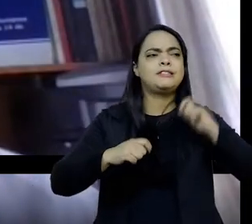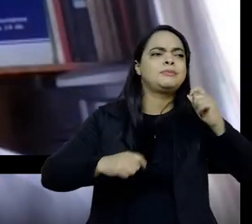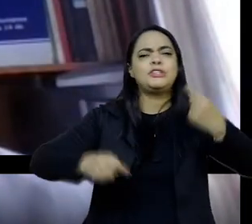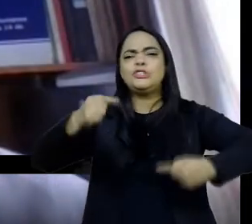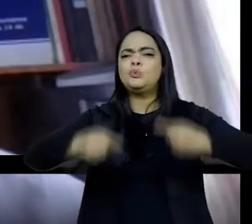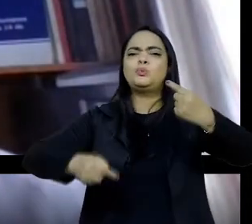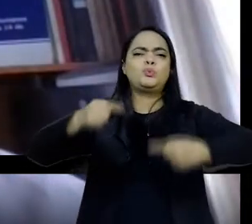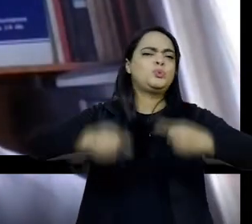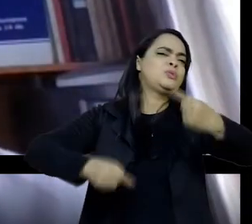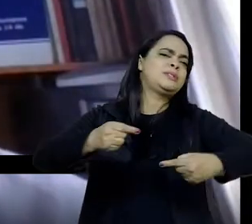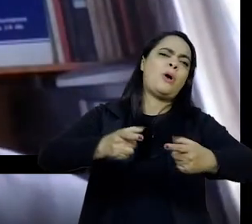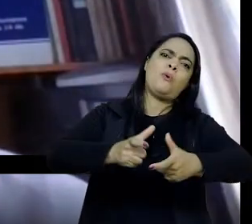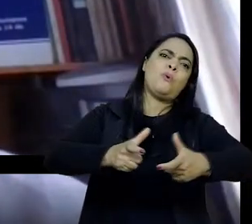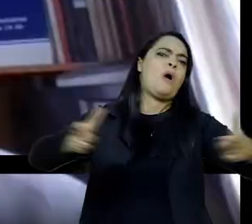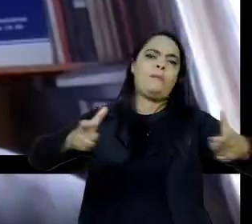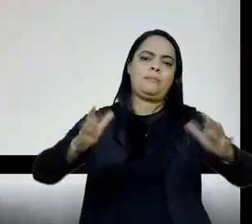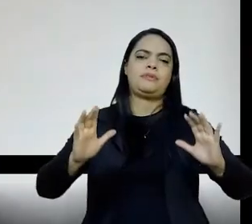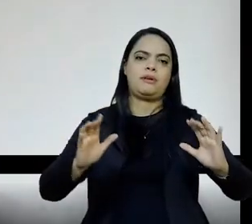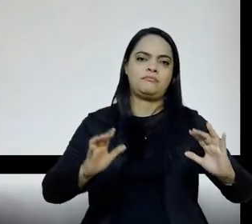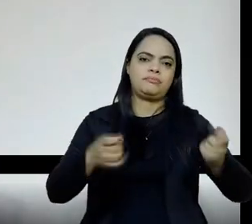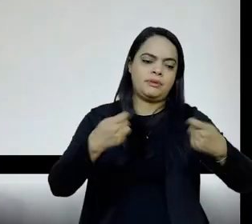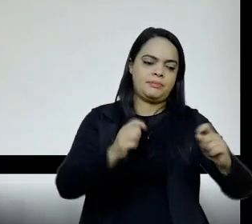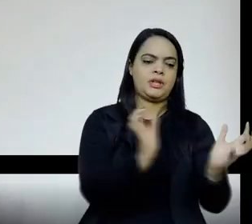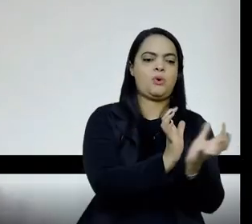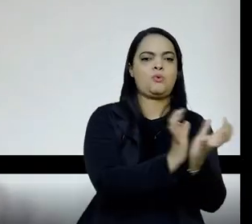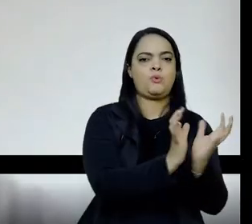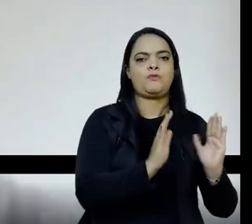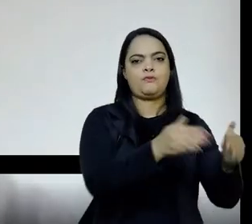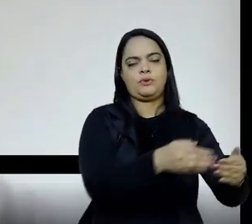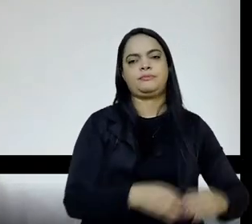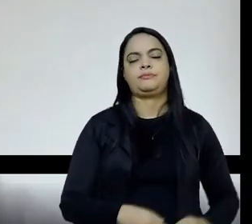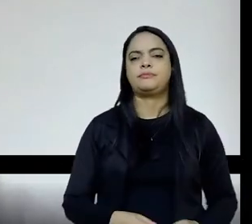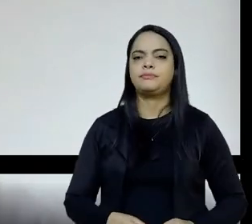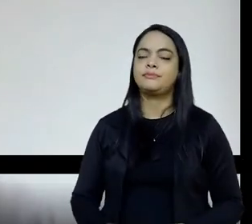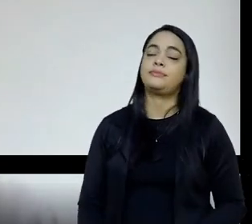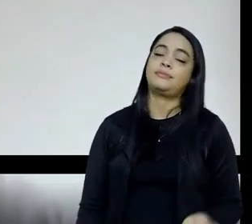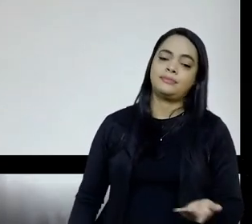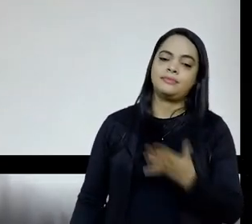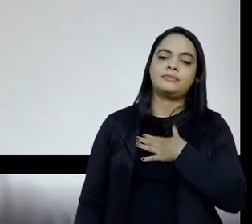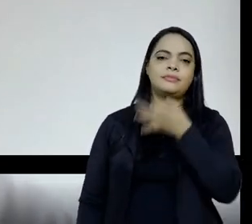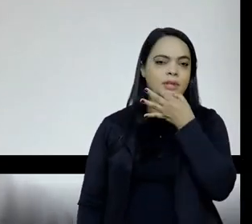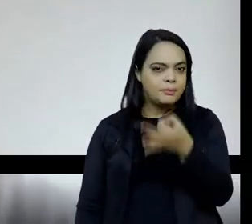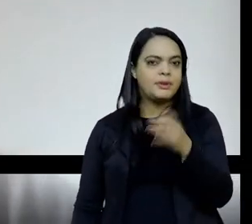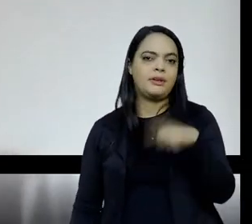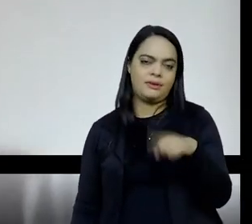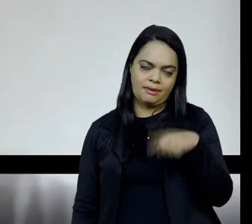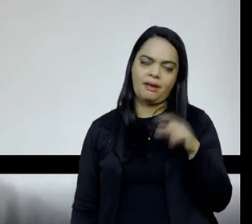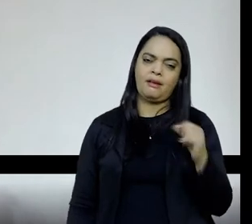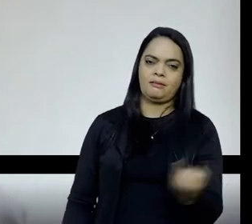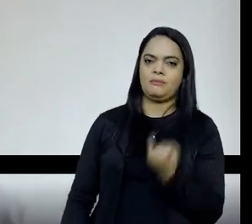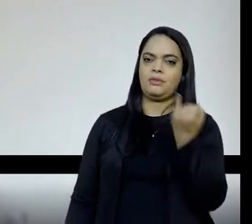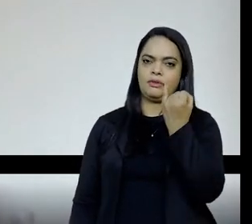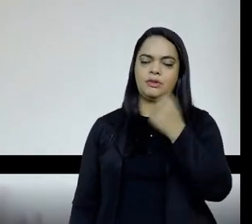discussão e criar GT específico. Essa é uma questão central. Esse dia estava conversando com a Alexia,